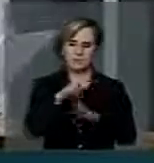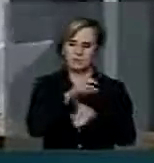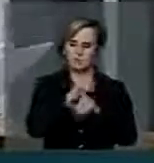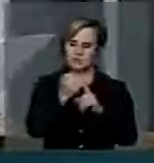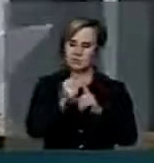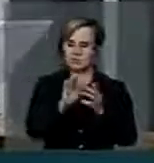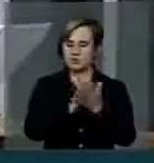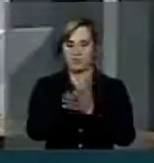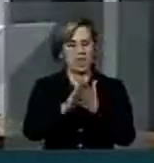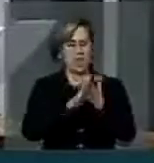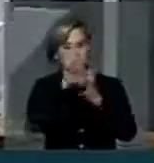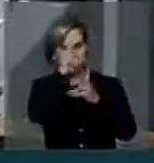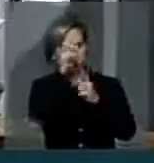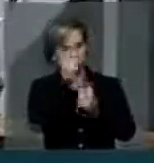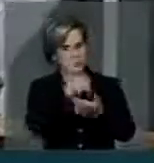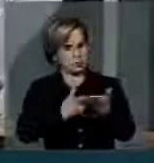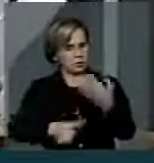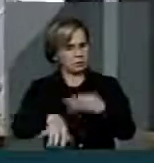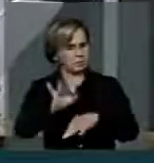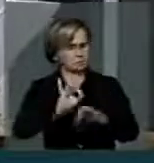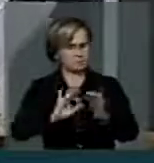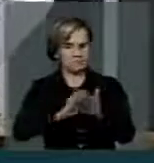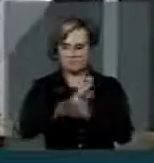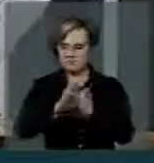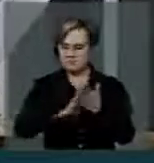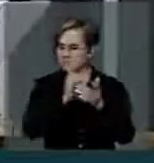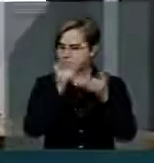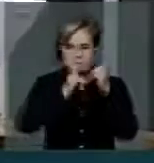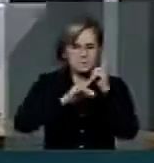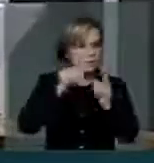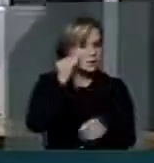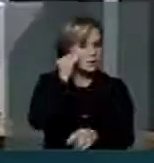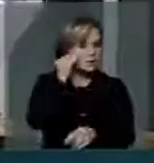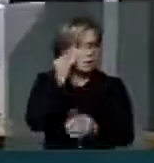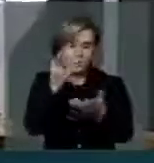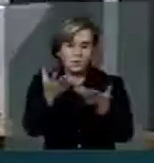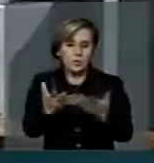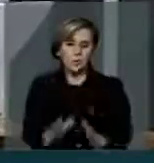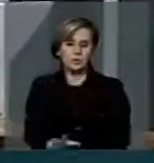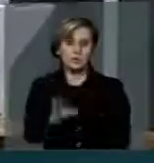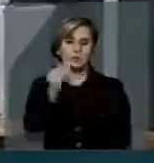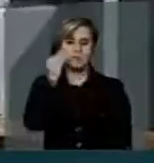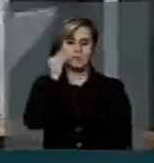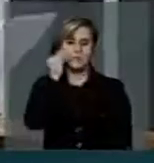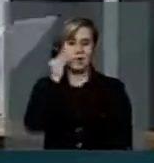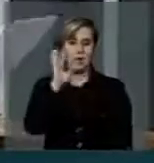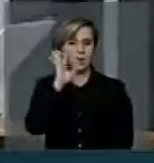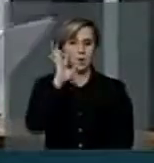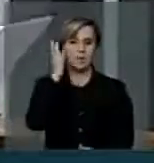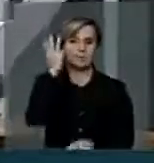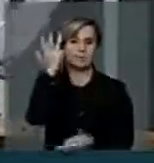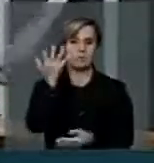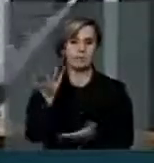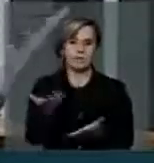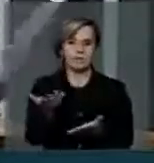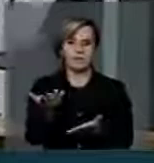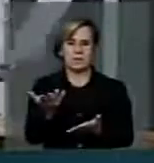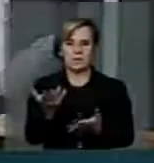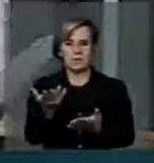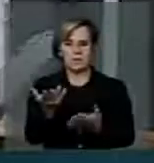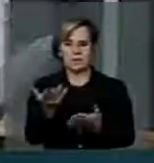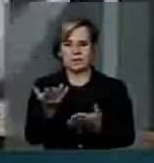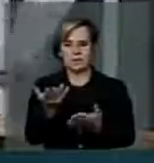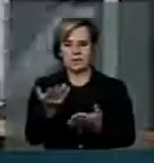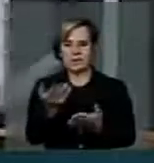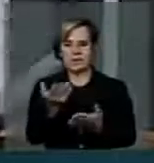público, no sentido de se conseguir experimentar uma solução que venha, não é para coibir essas